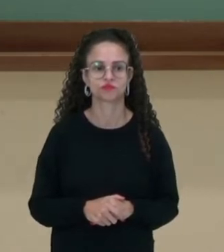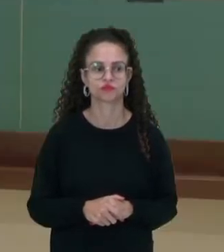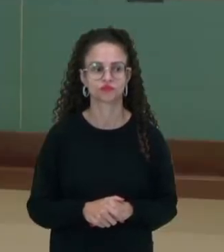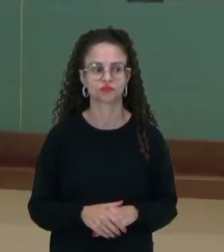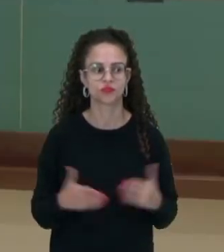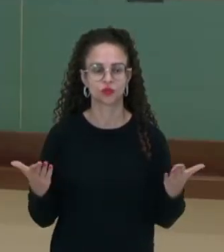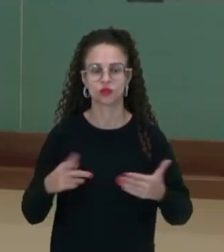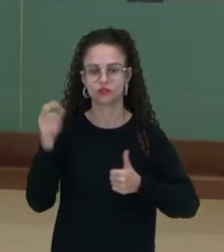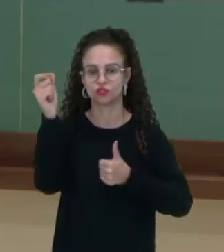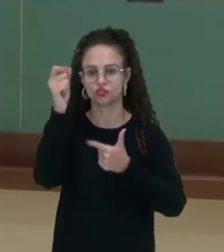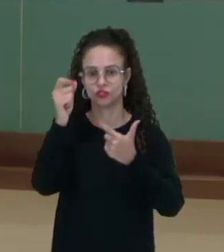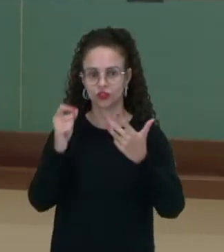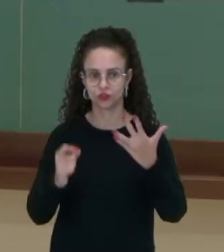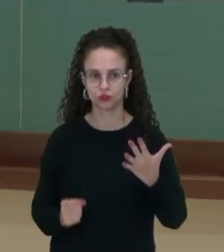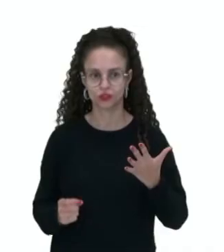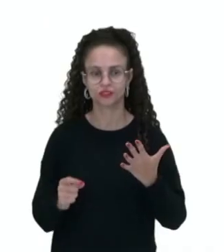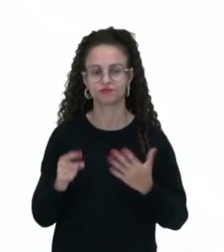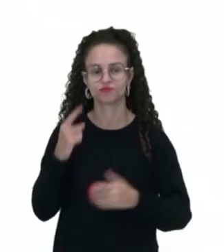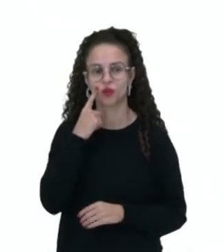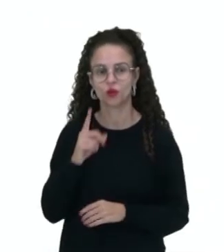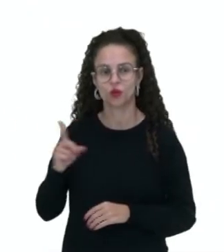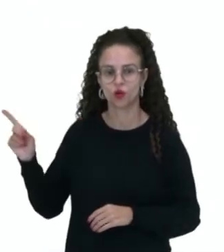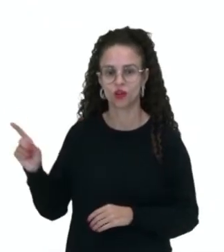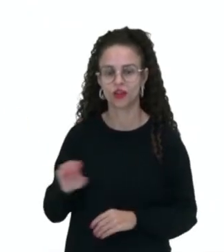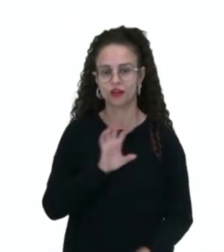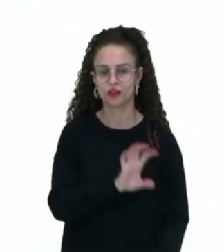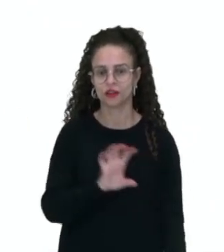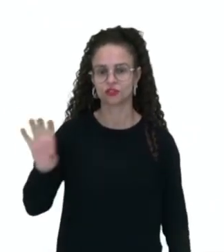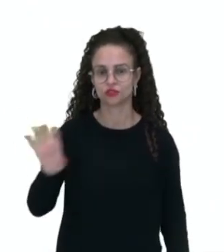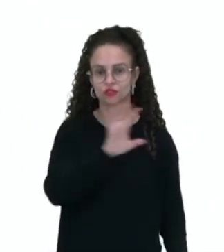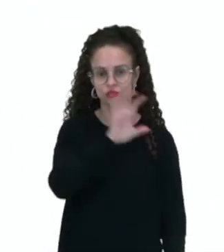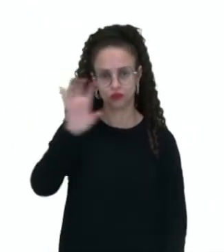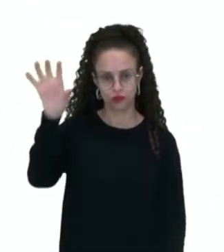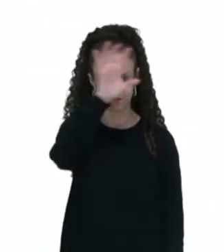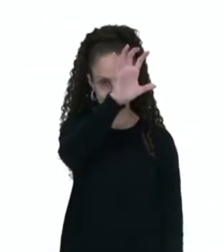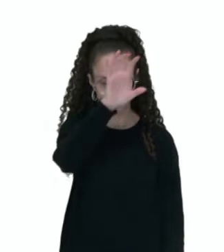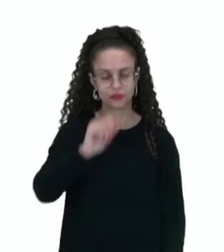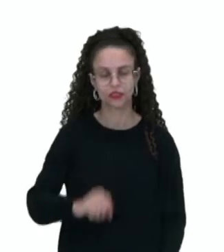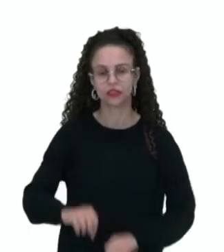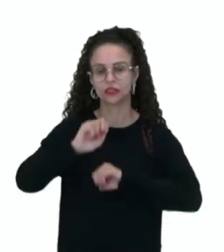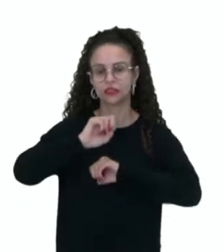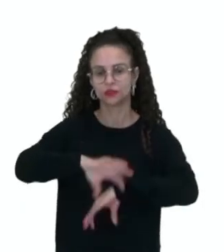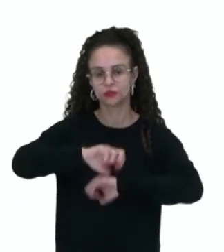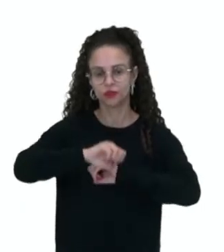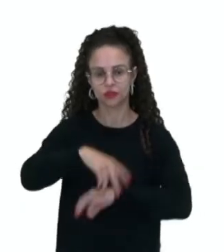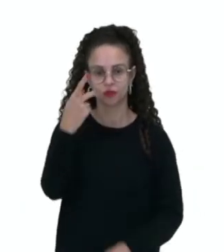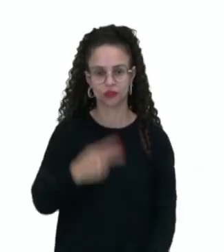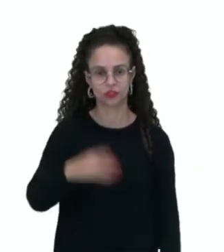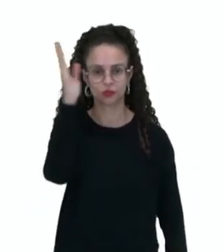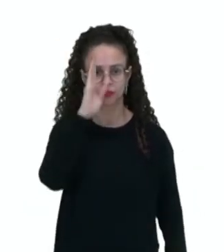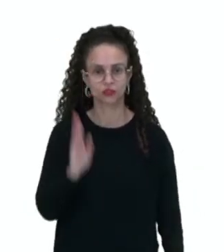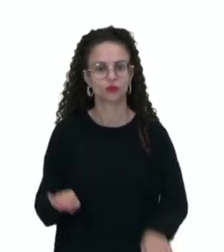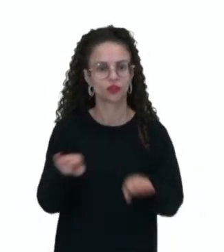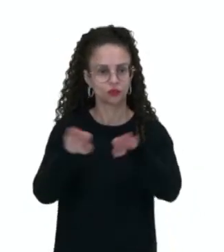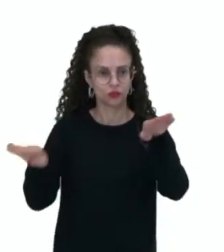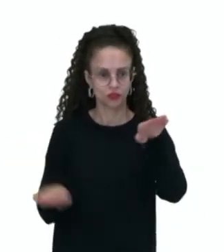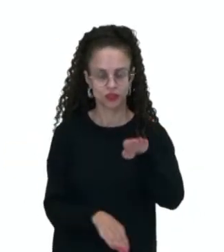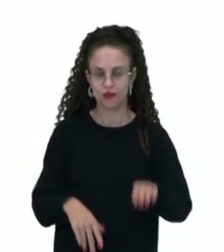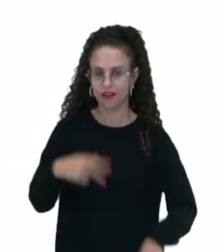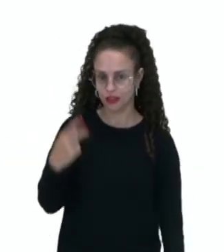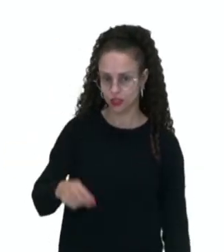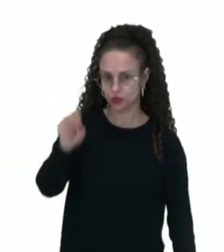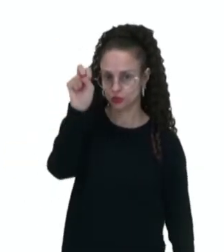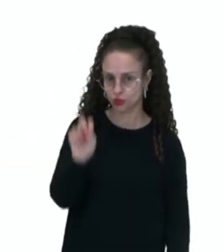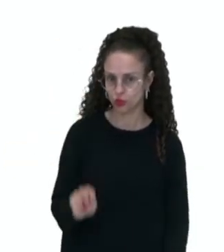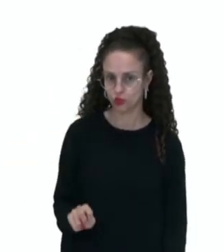vamos analisar esse mapa aqui, olha só. Por região, a educação, né, no Brasil, ela é desigual. Repare que no sul do